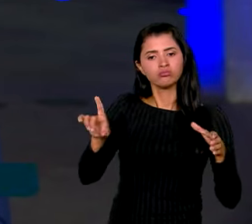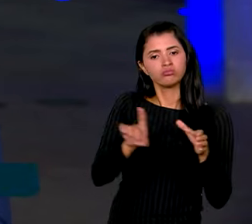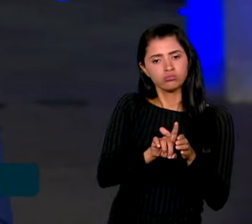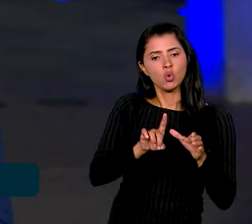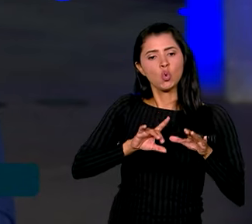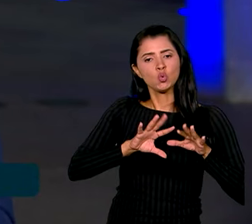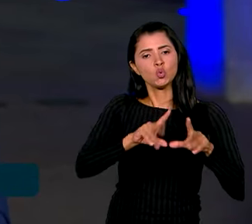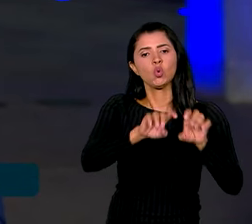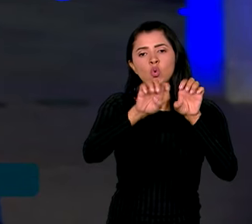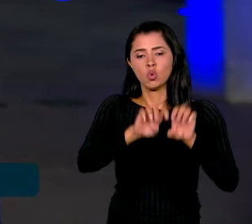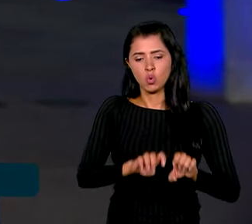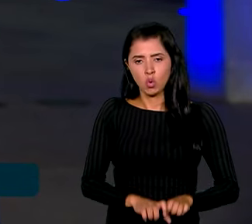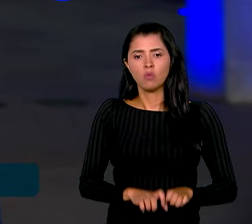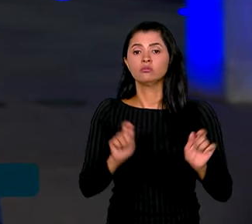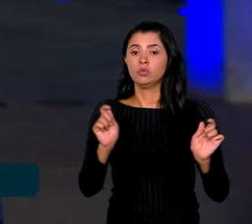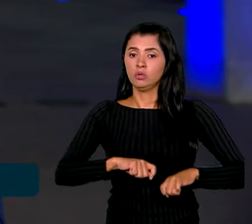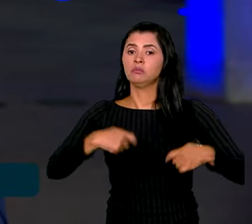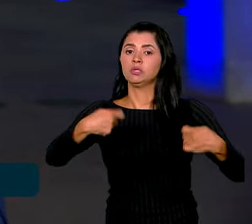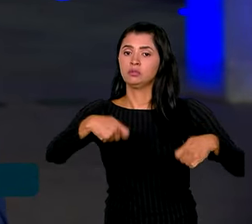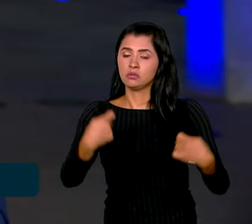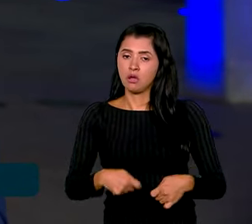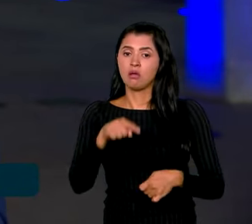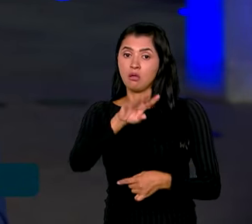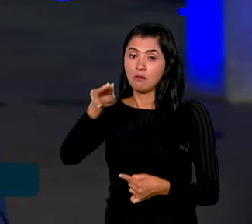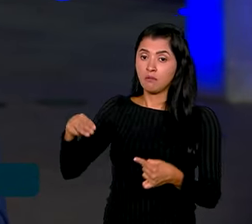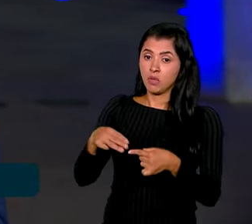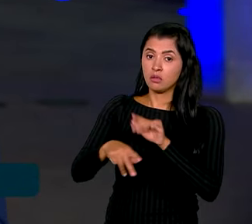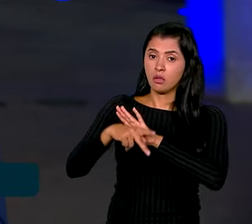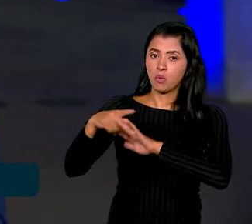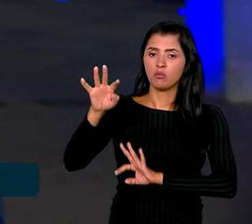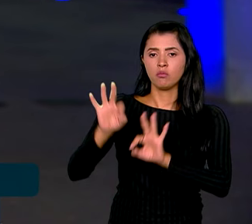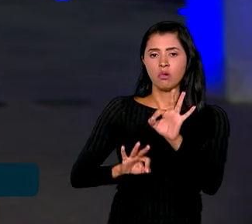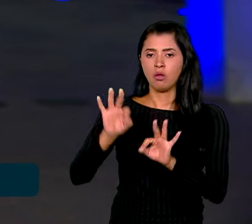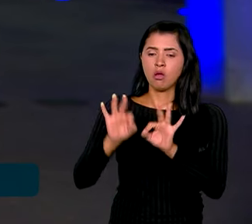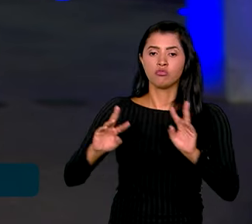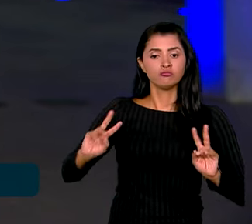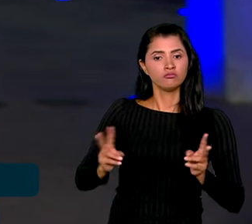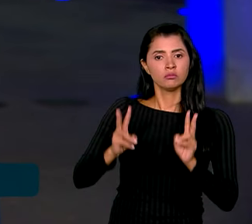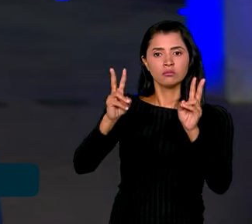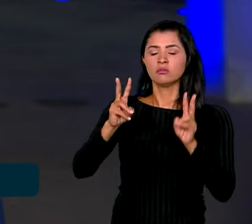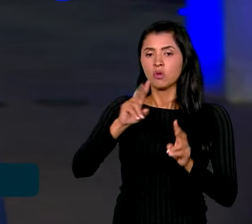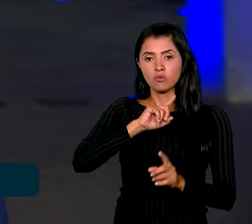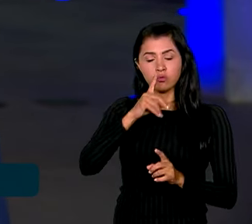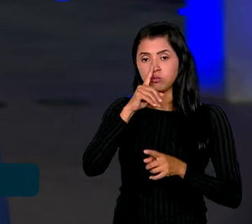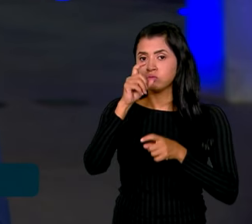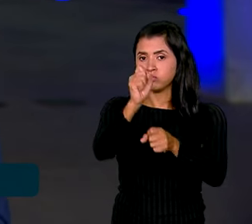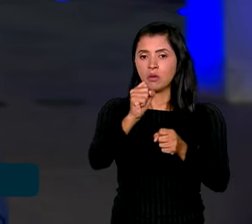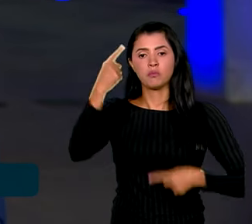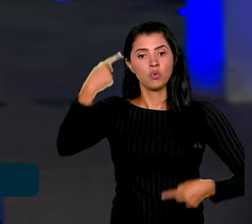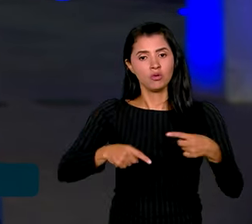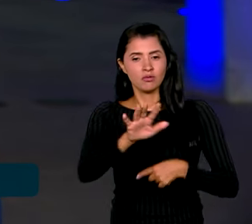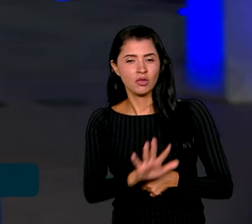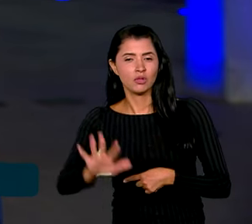toda a estrutura e formação necessárias. A meta faz parte do Plano de Afirmação e Fortalecimento da Política Nacional